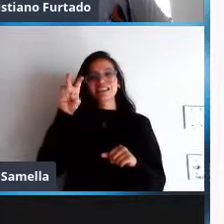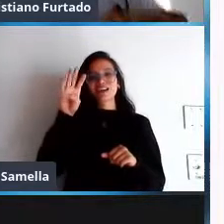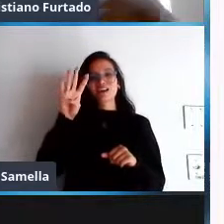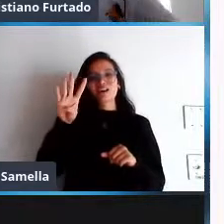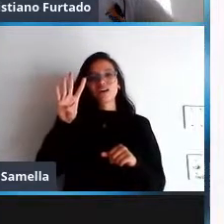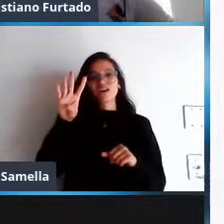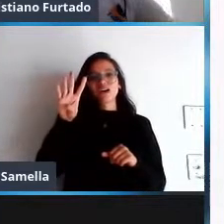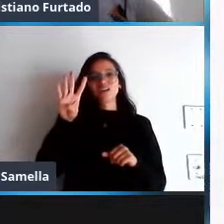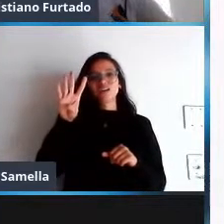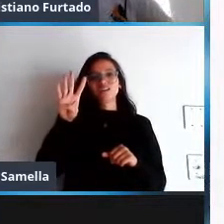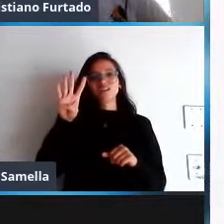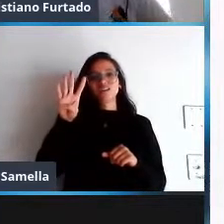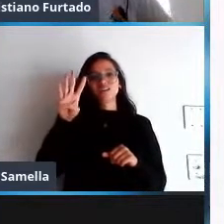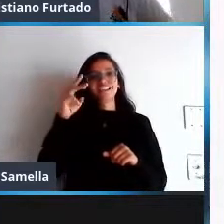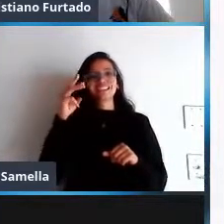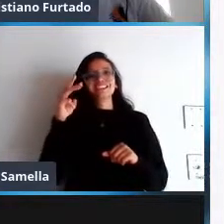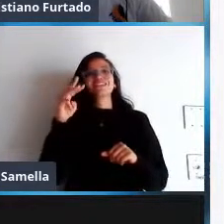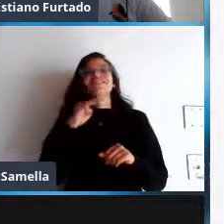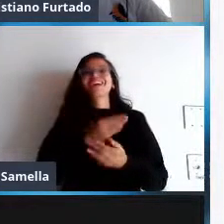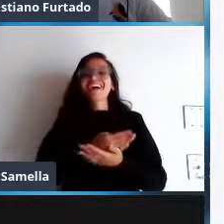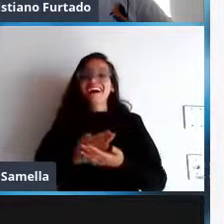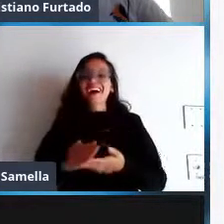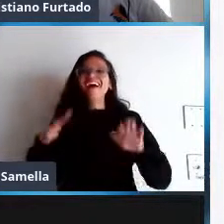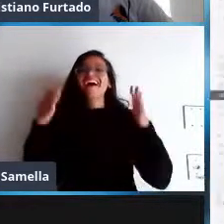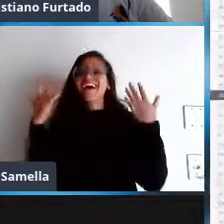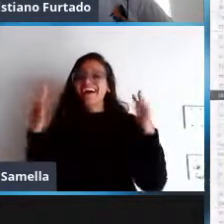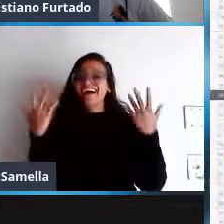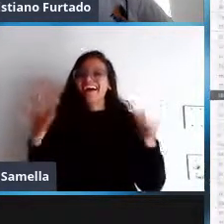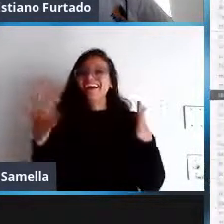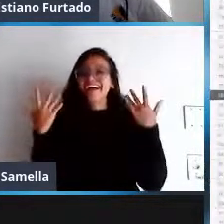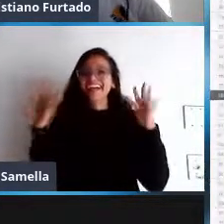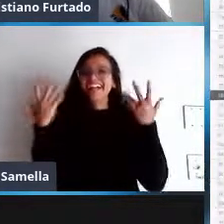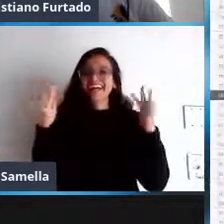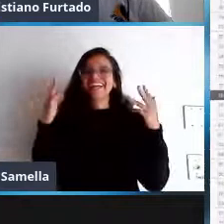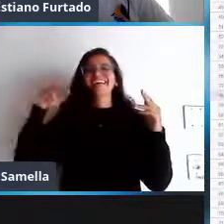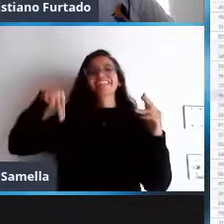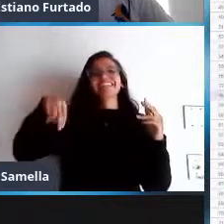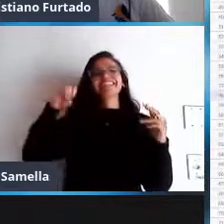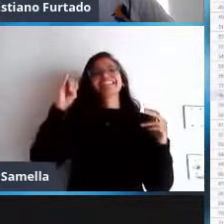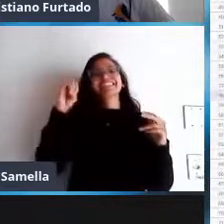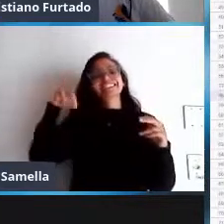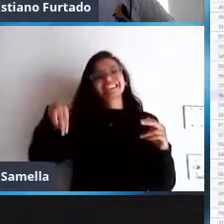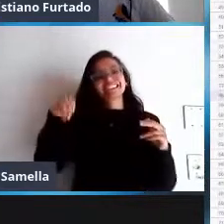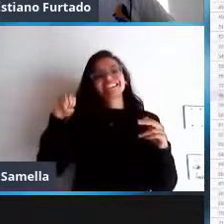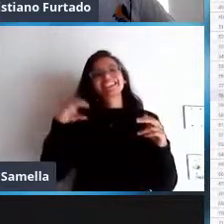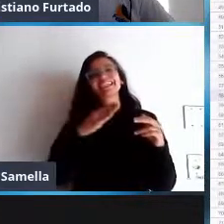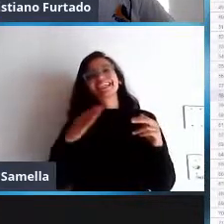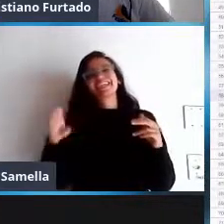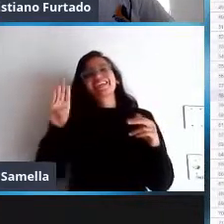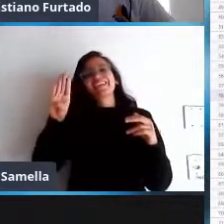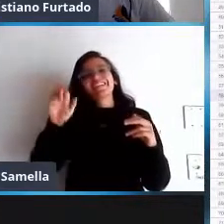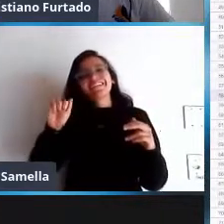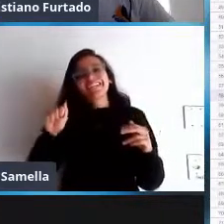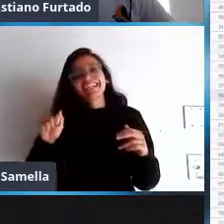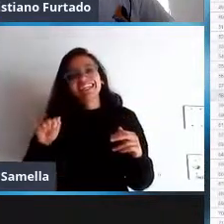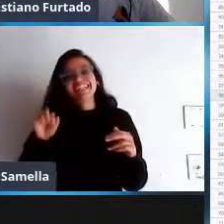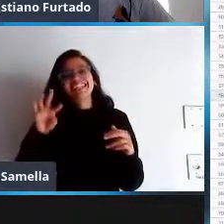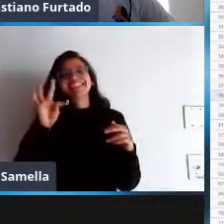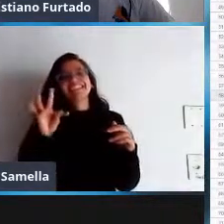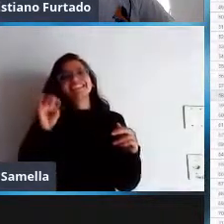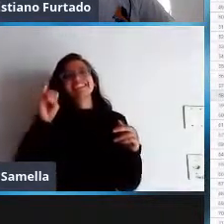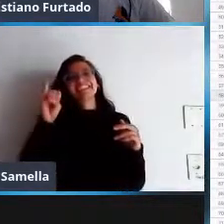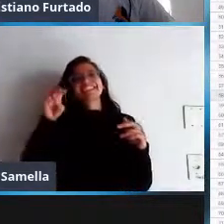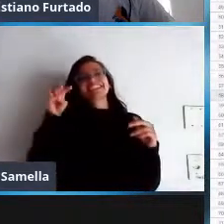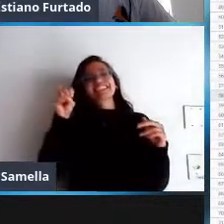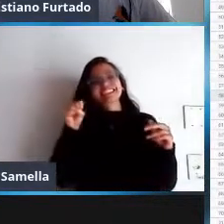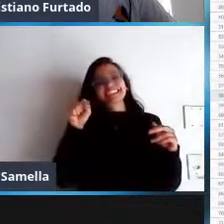no chat já conheceu ah bom então Nuno Batista é o ganhador da bolsa do